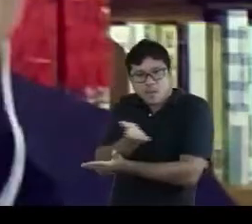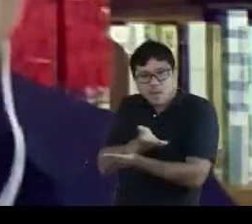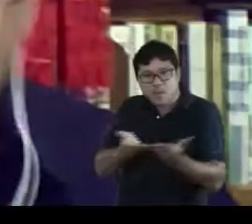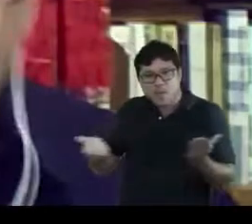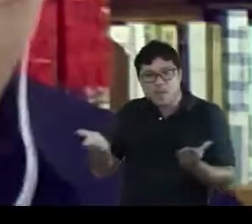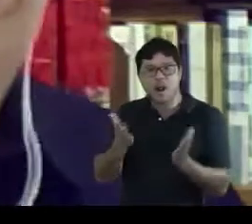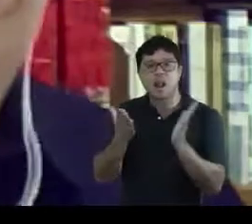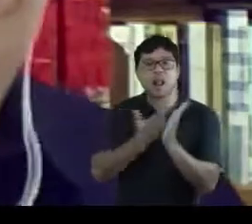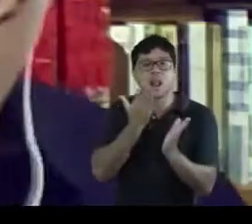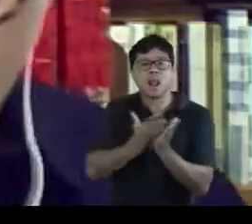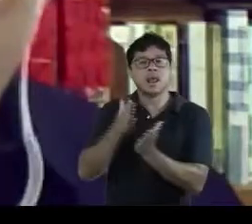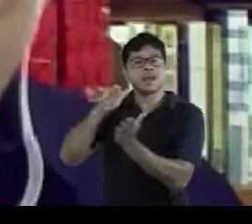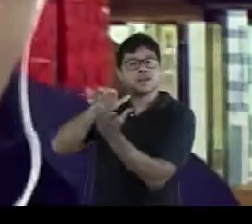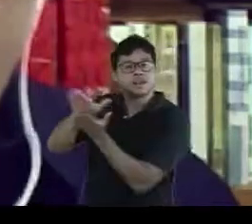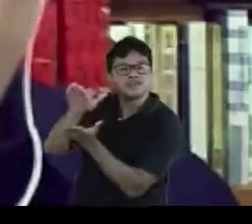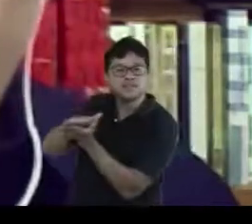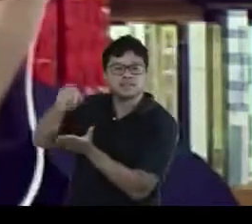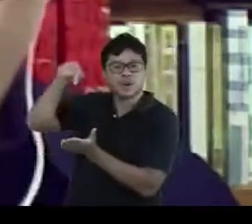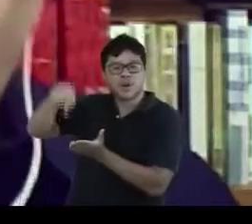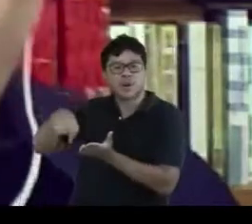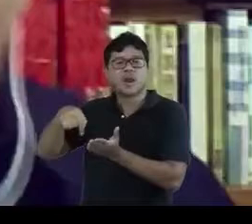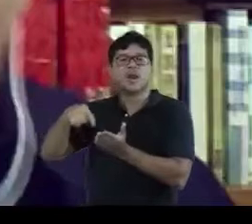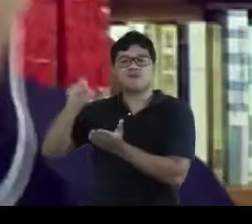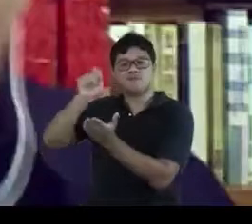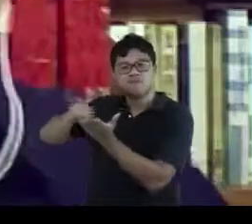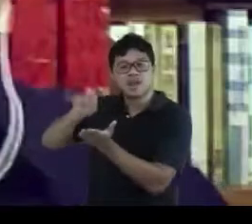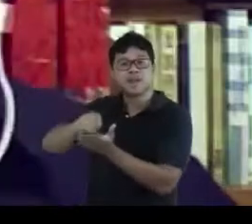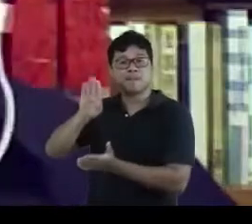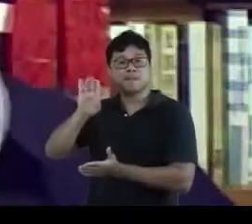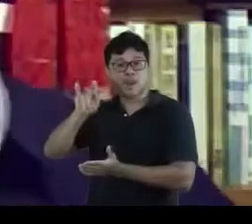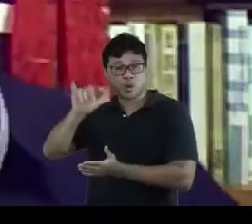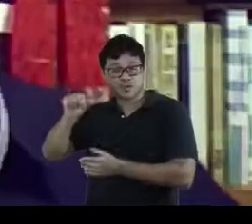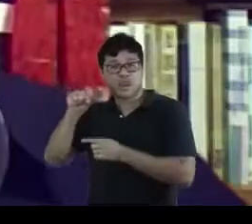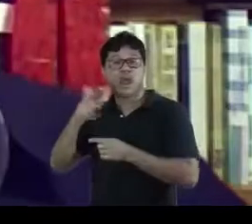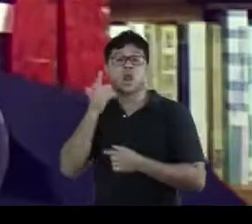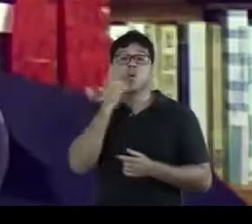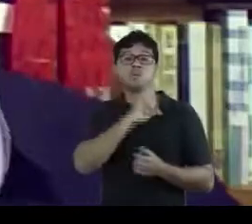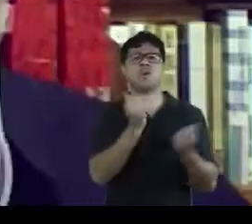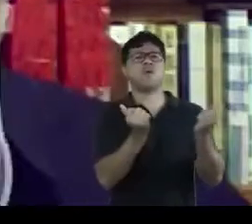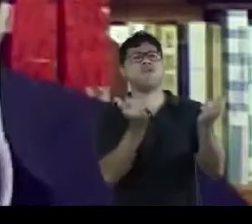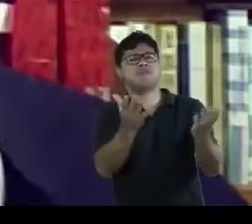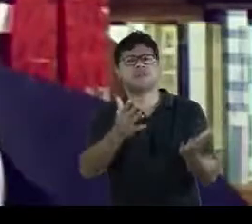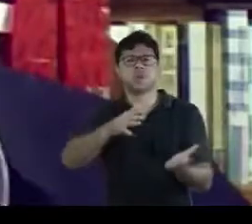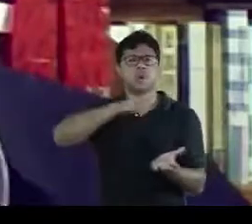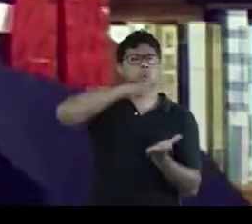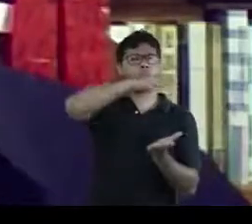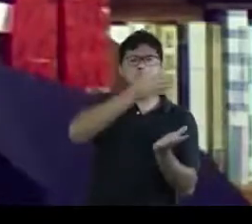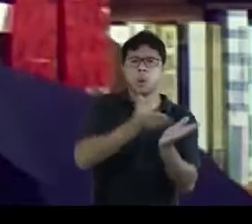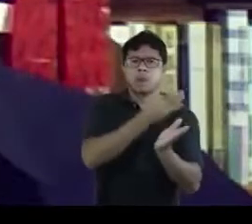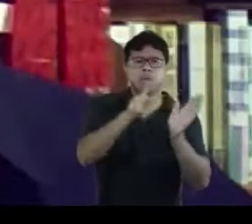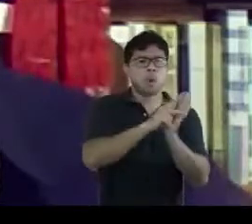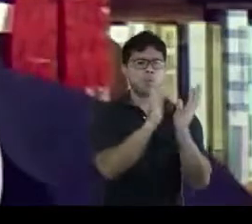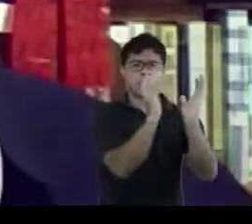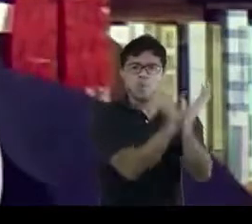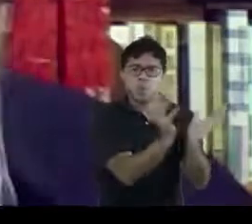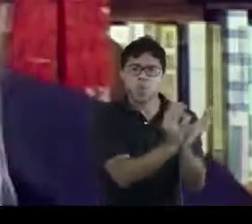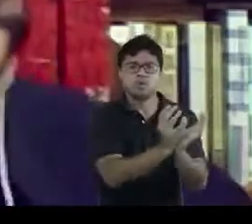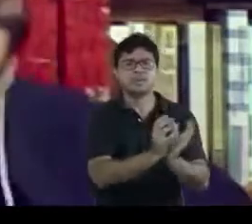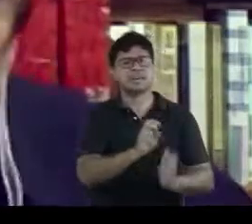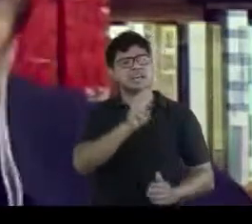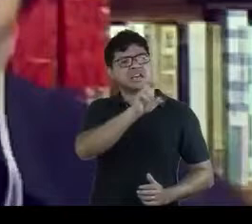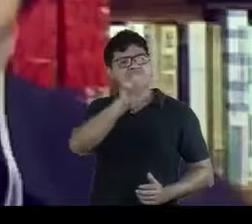livreiros, impressores e editores belgas, ele consegue oferecer coleções em